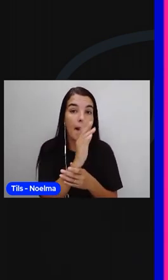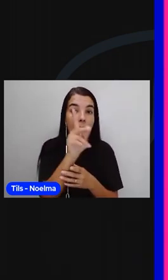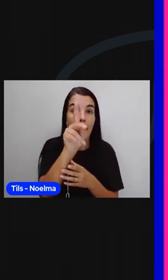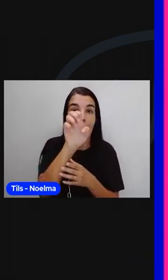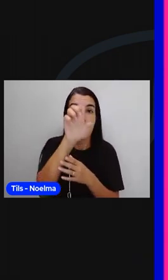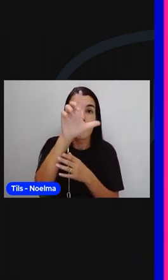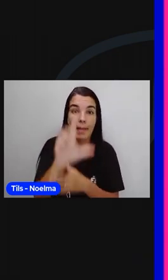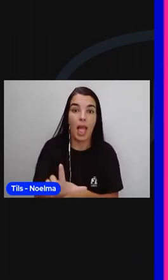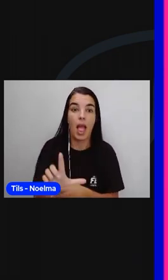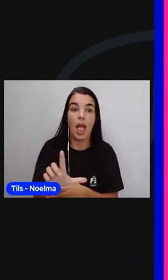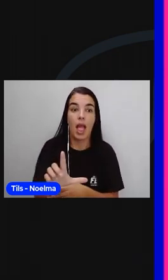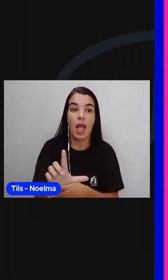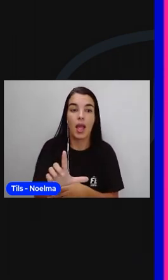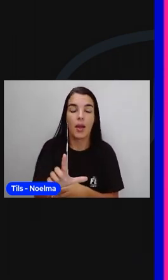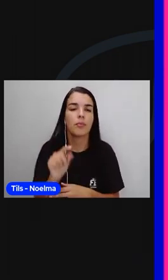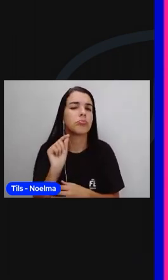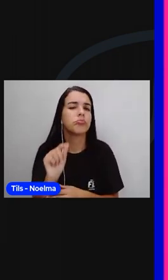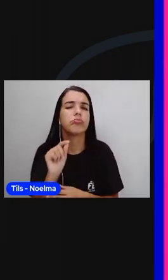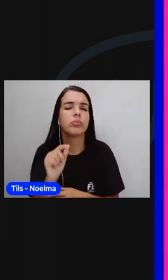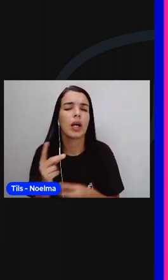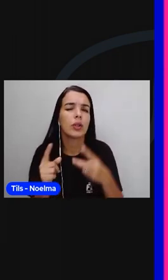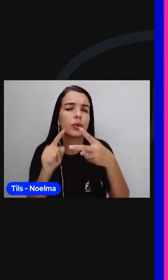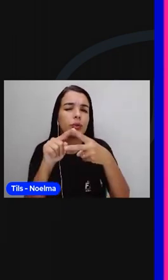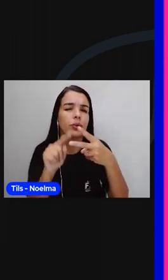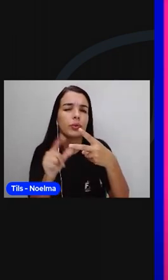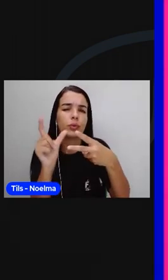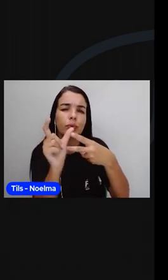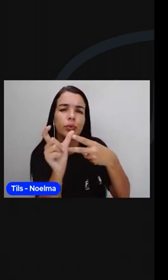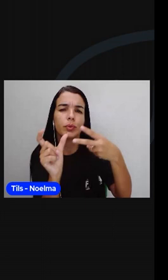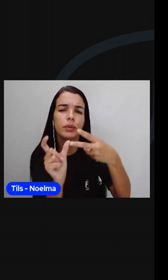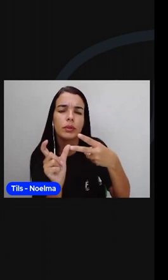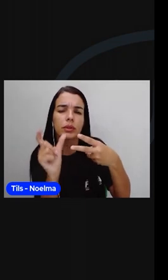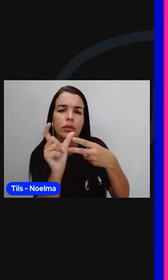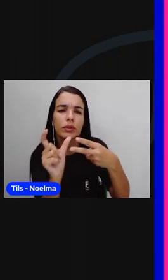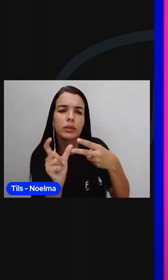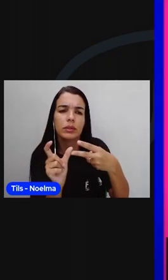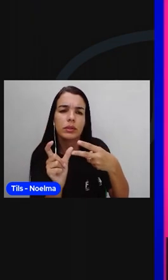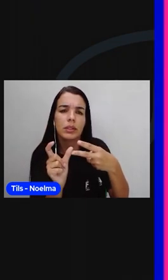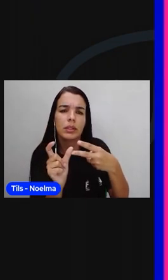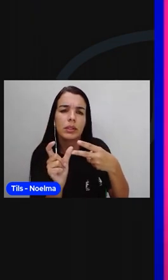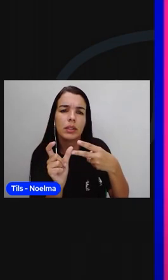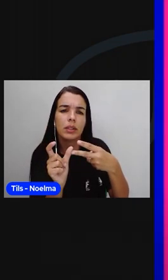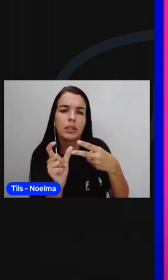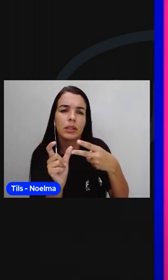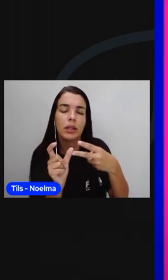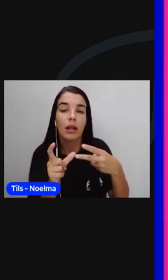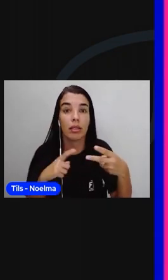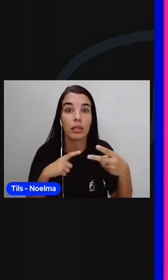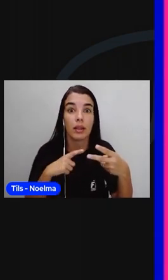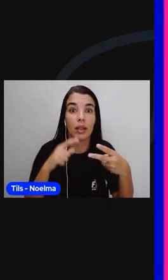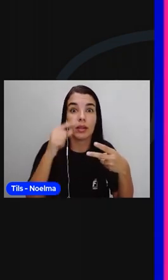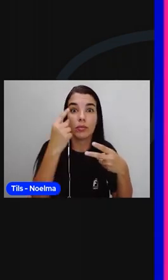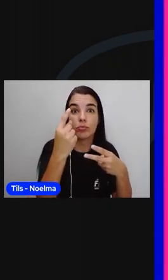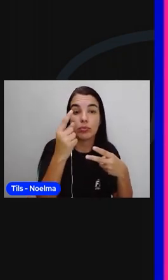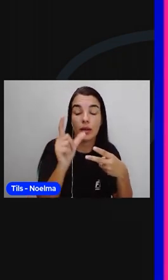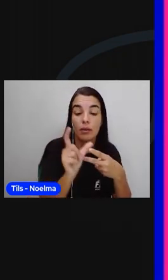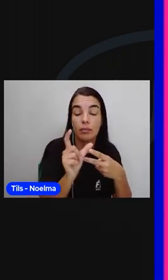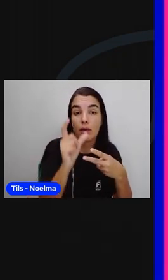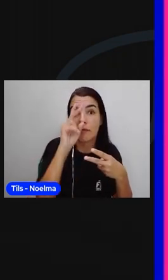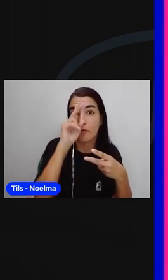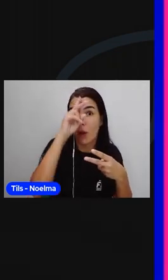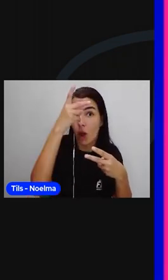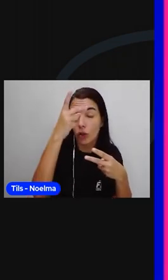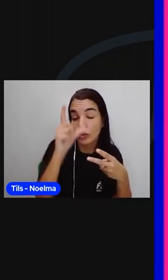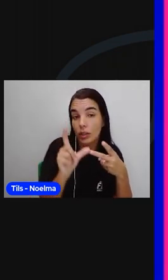Na palavra papel, nós temos duas sílabas. Uma sílaba é mais forte, é a sílaba tônica.